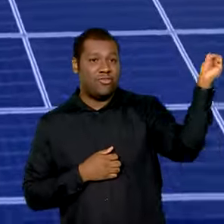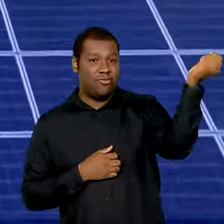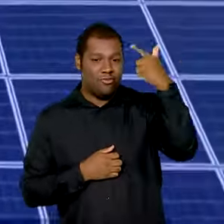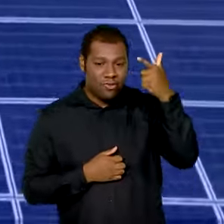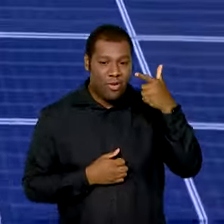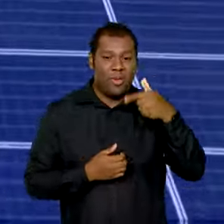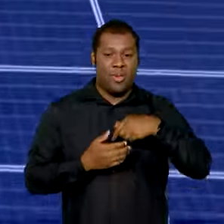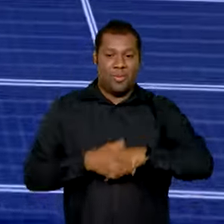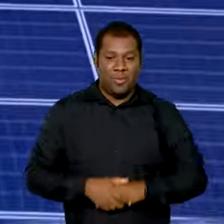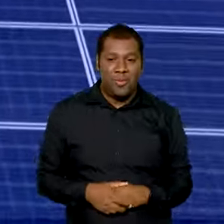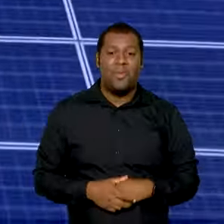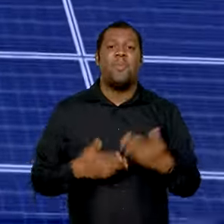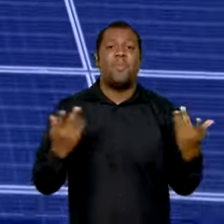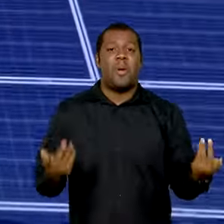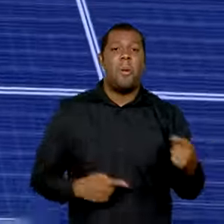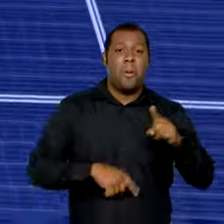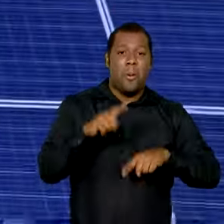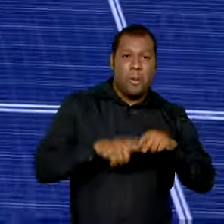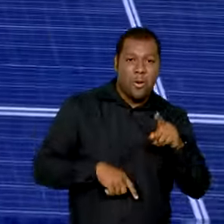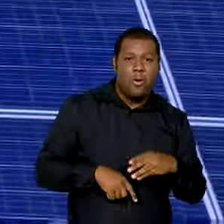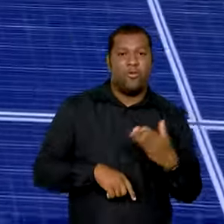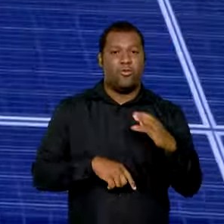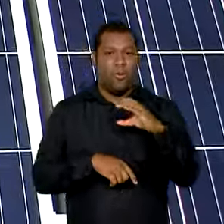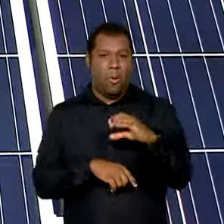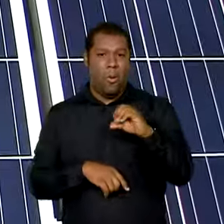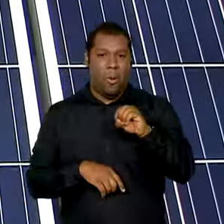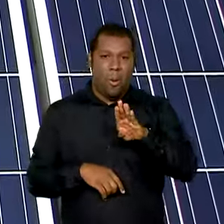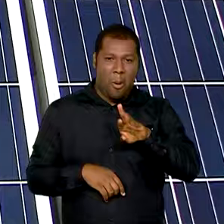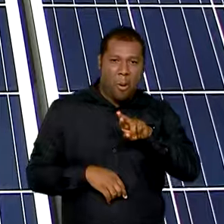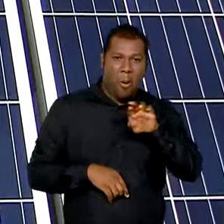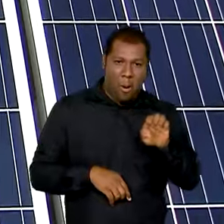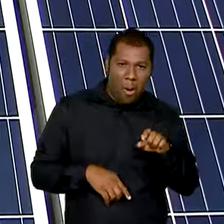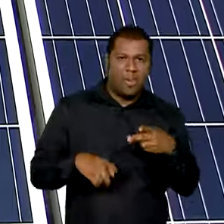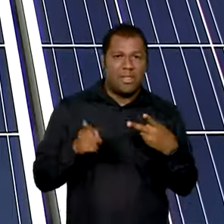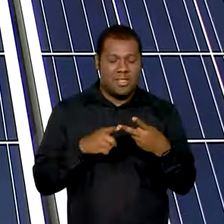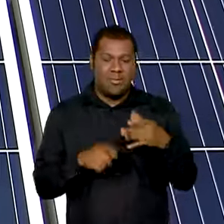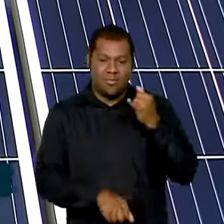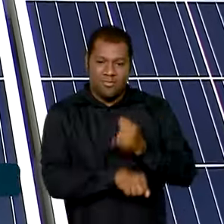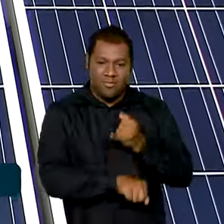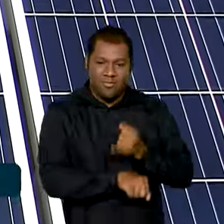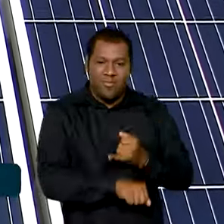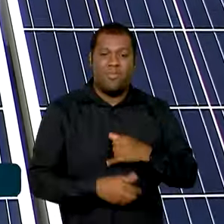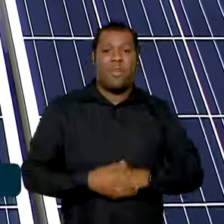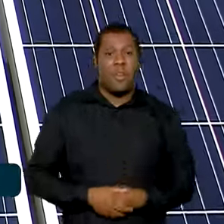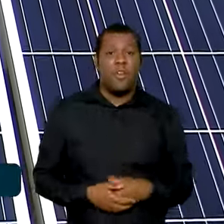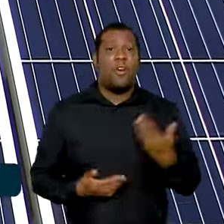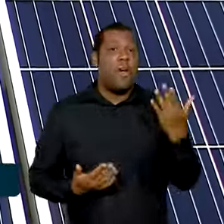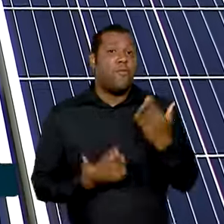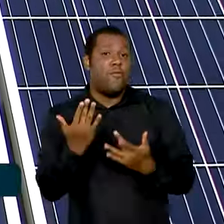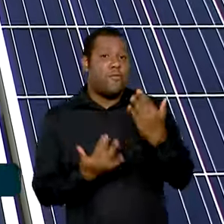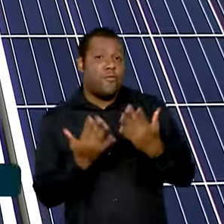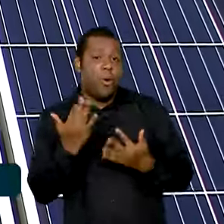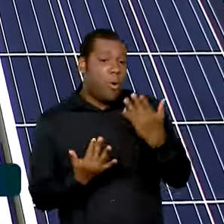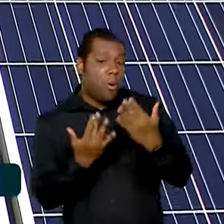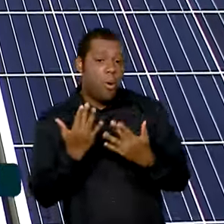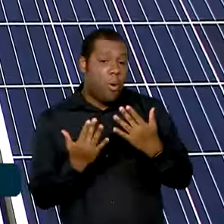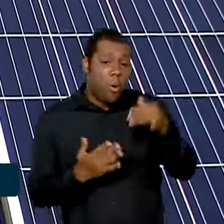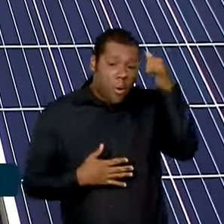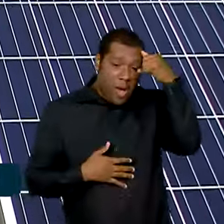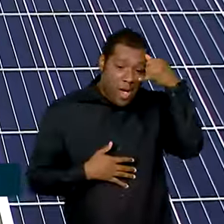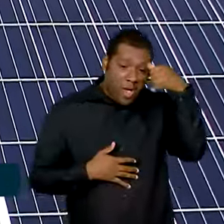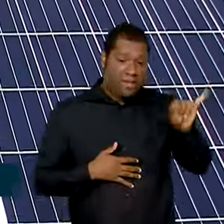construídos com materiais como cobre e alumínio. Para reduzir o risco de incêndios no uso de placas